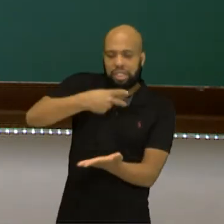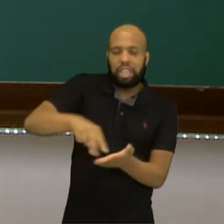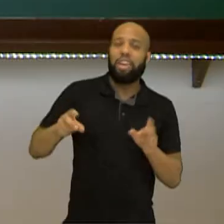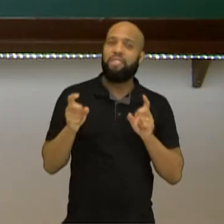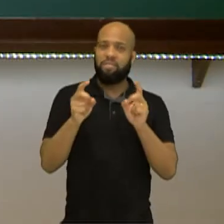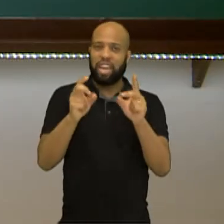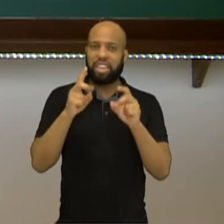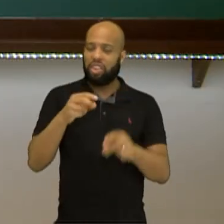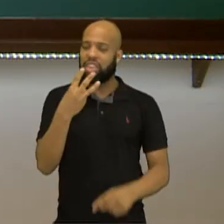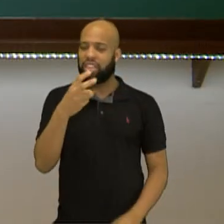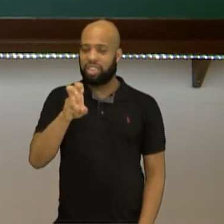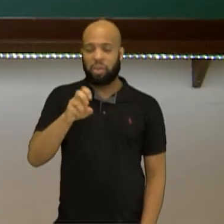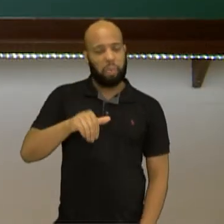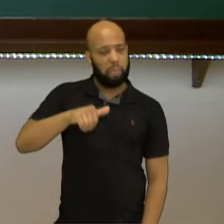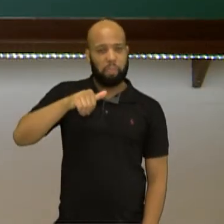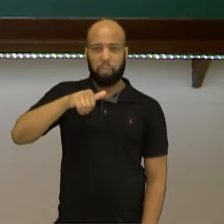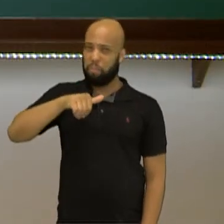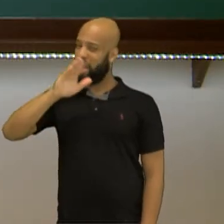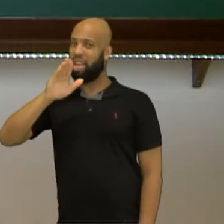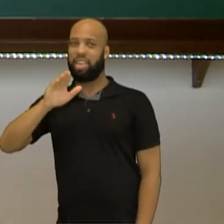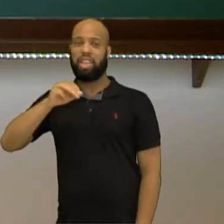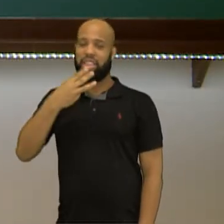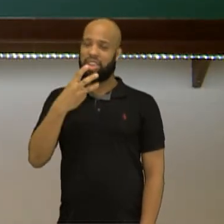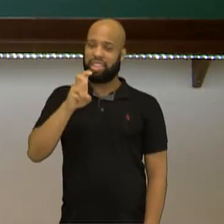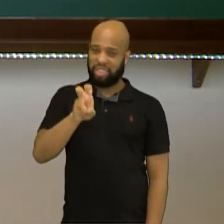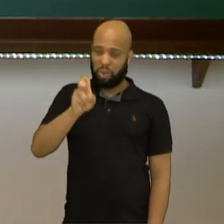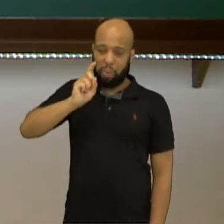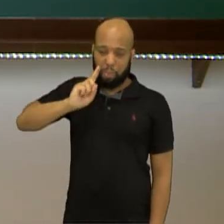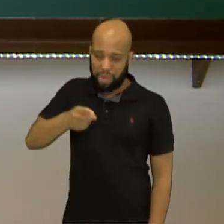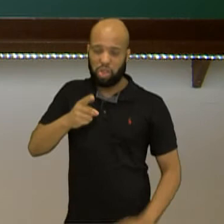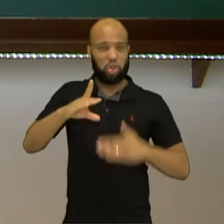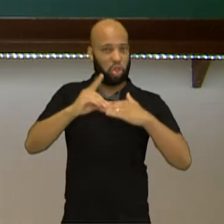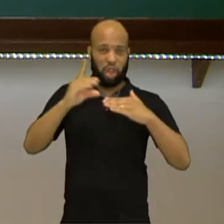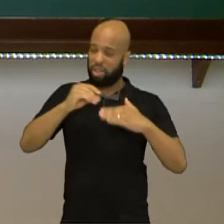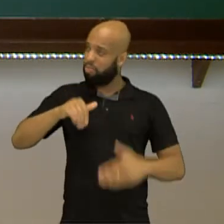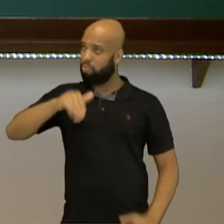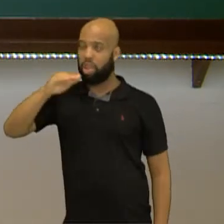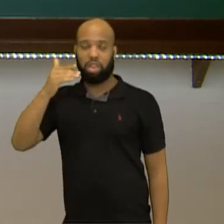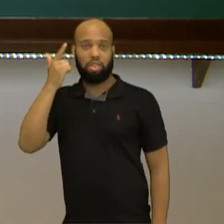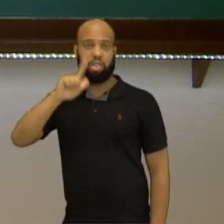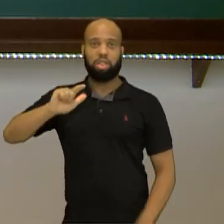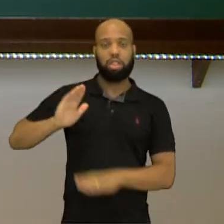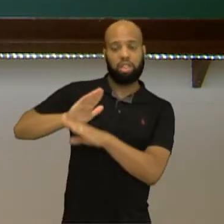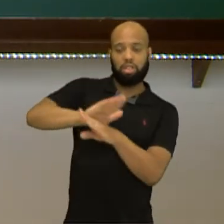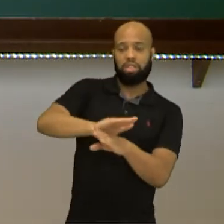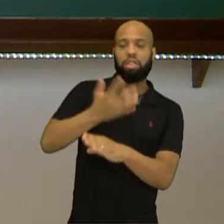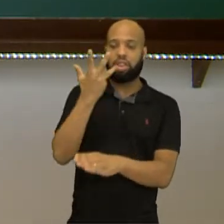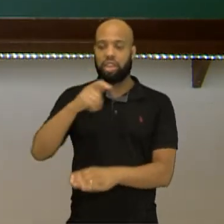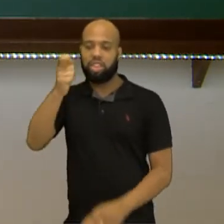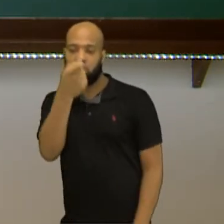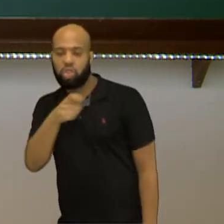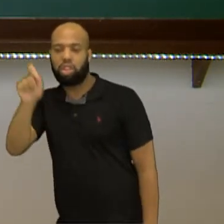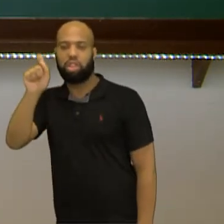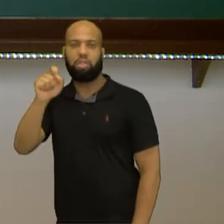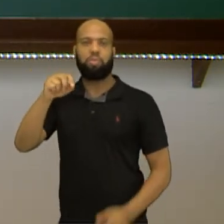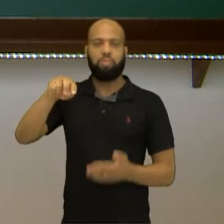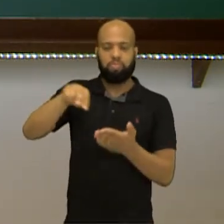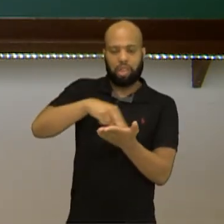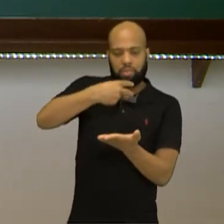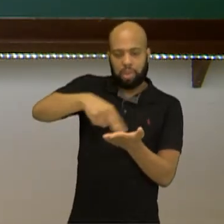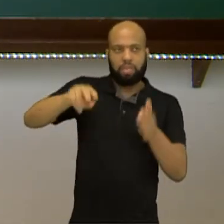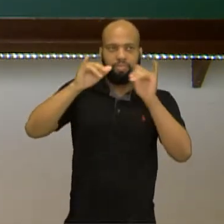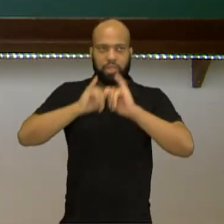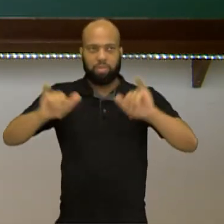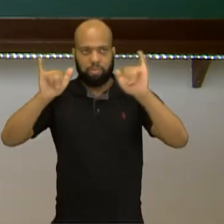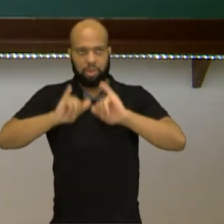por mais de 30 mil dólares. Para que ele faz isso? Para tentar ajudar as crianças a construir espaços para que o skate seja cada vez mais divulgado.